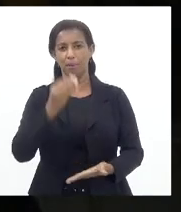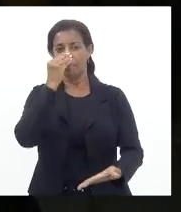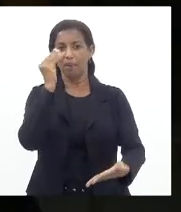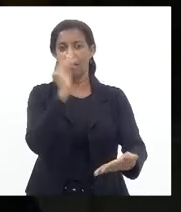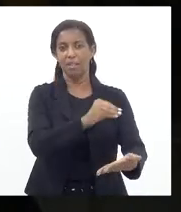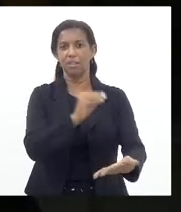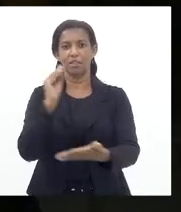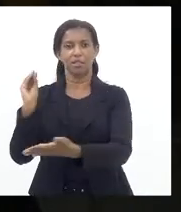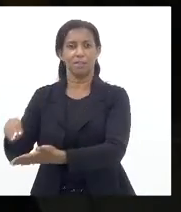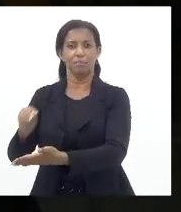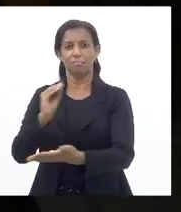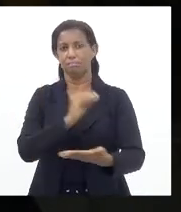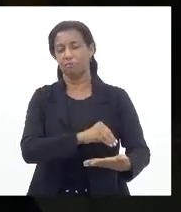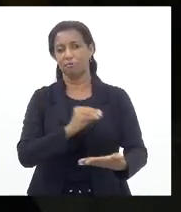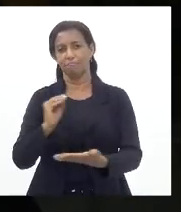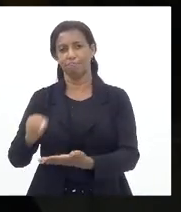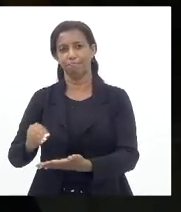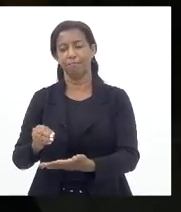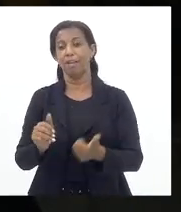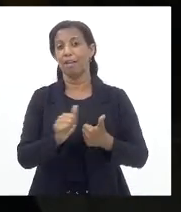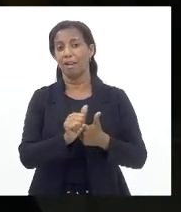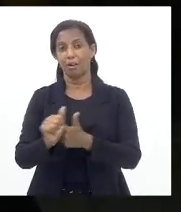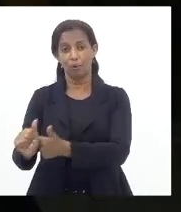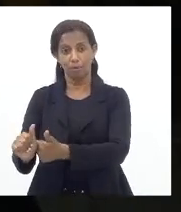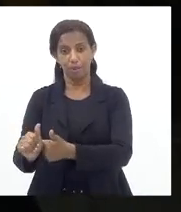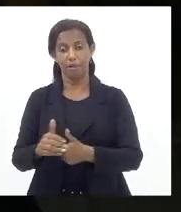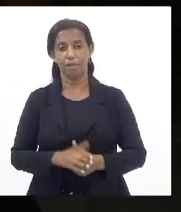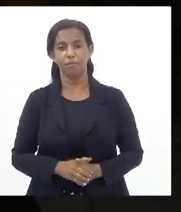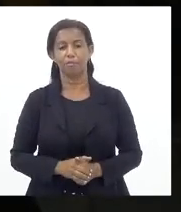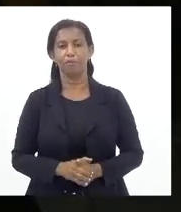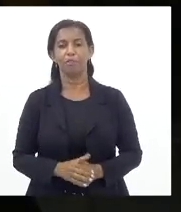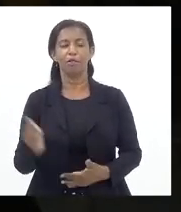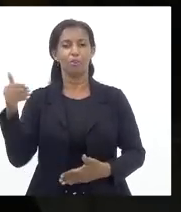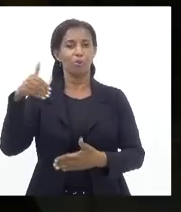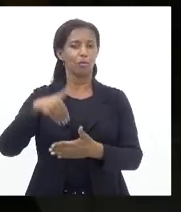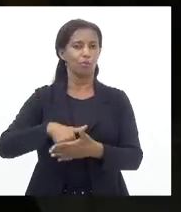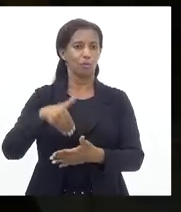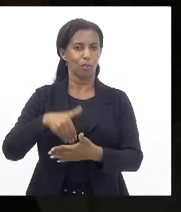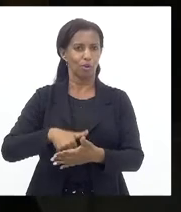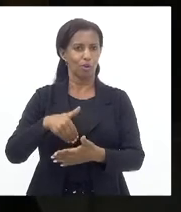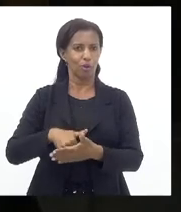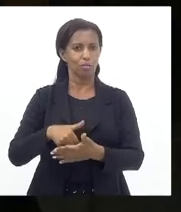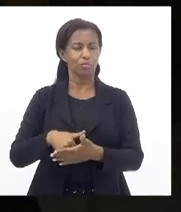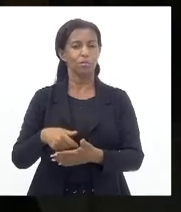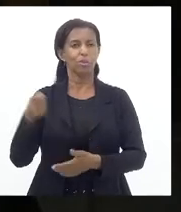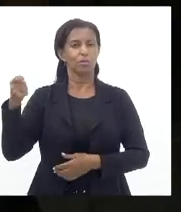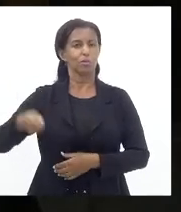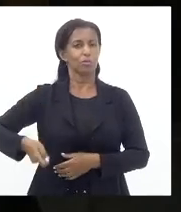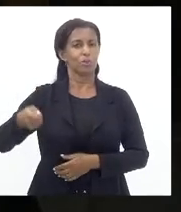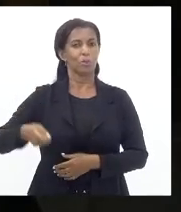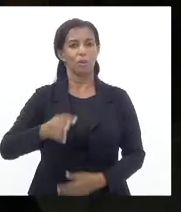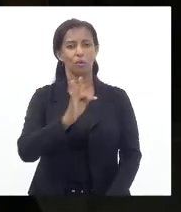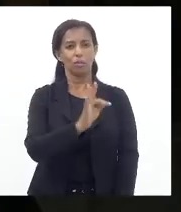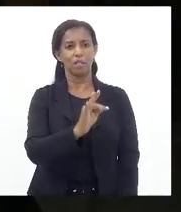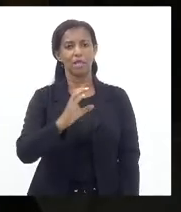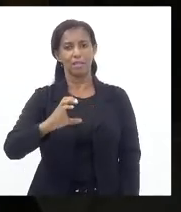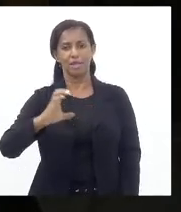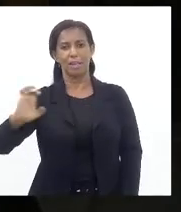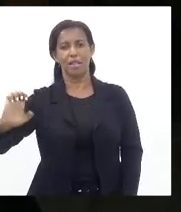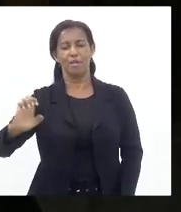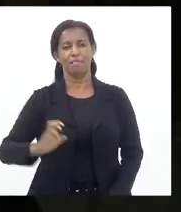De ambas Acompanhando O voto Do tribunal De contas Do estado